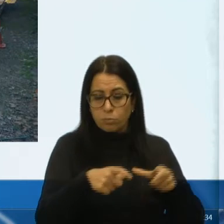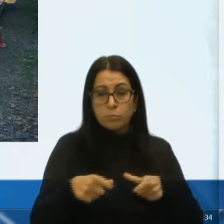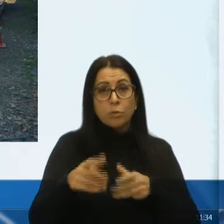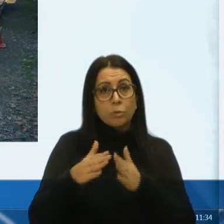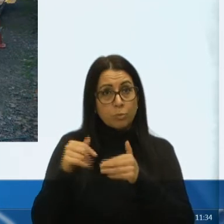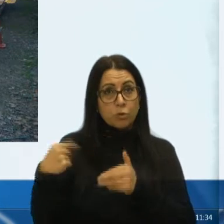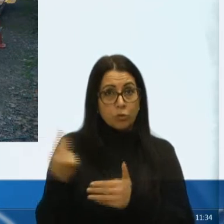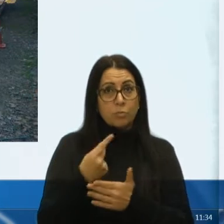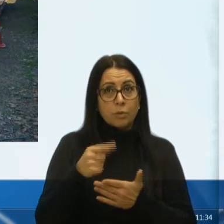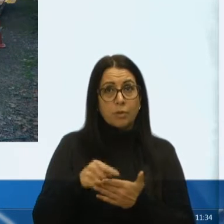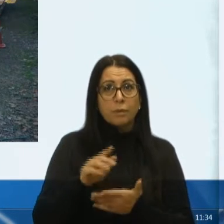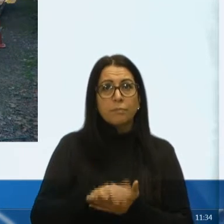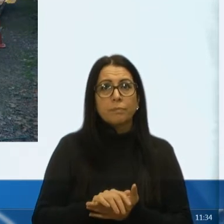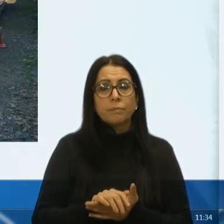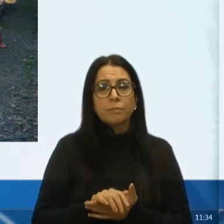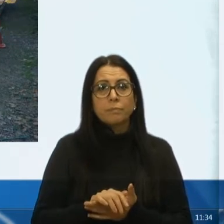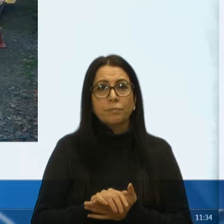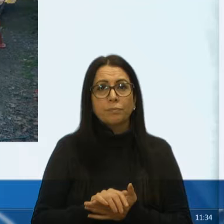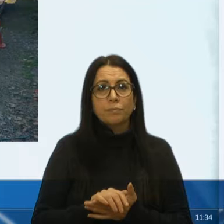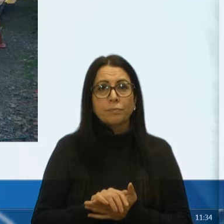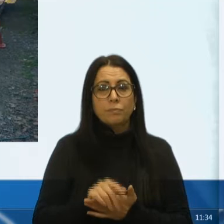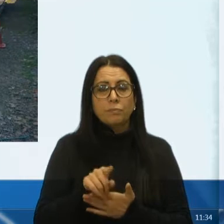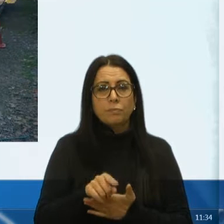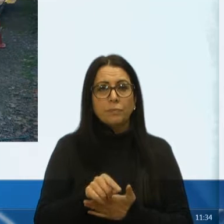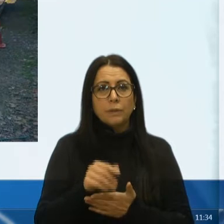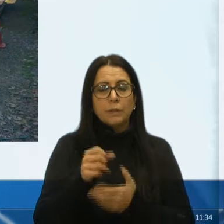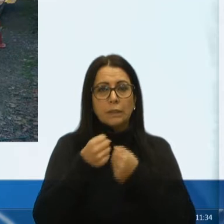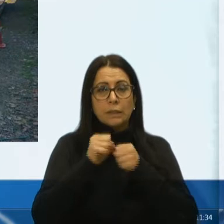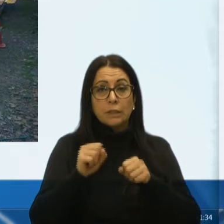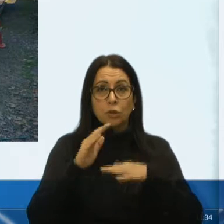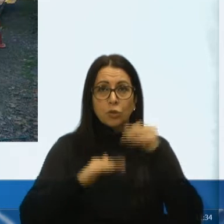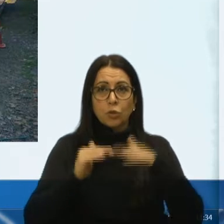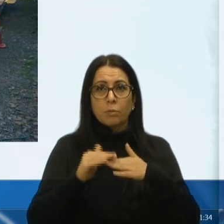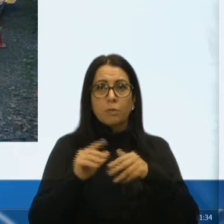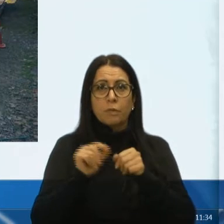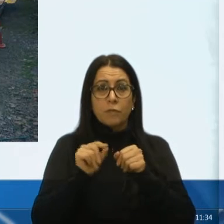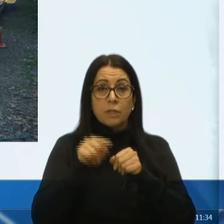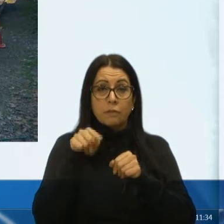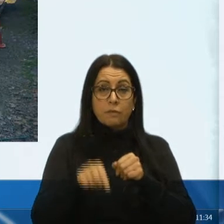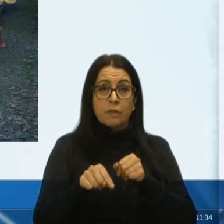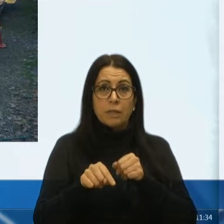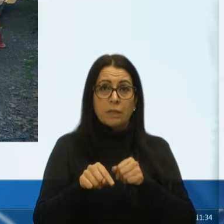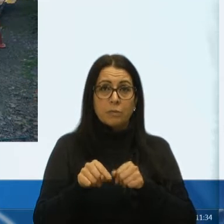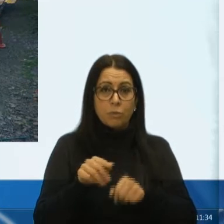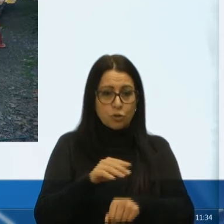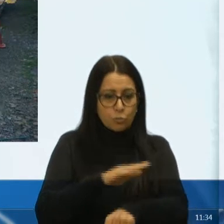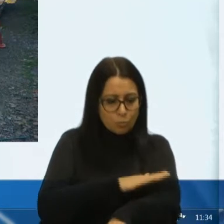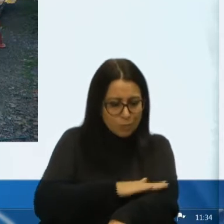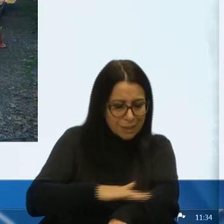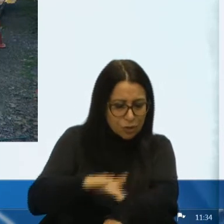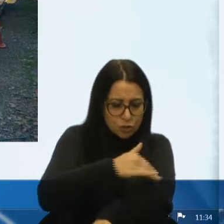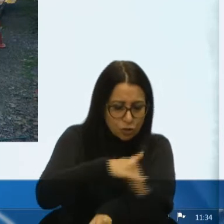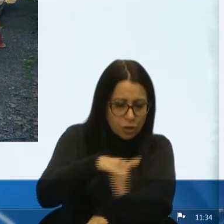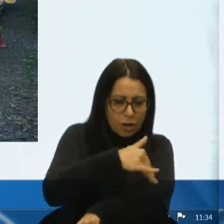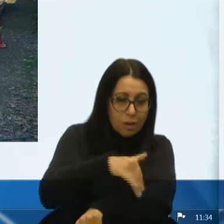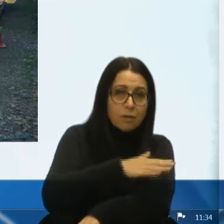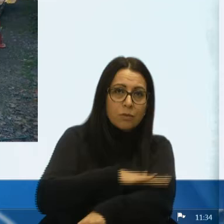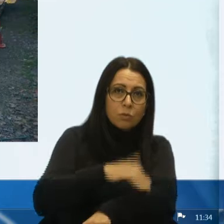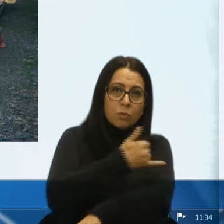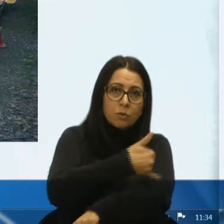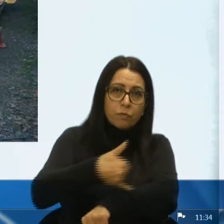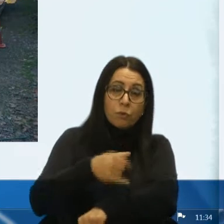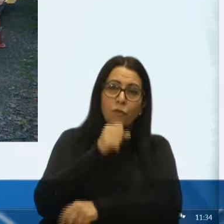solicitamos, solicitamos a Secretaria de Obras, então, se fosse feito uma raspagem ali no asfalto